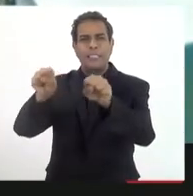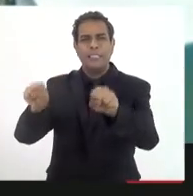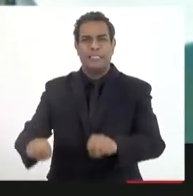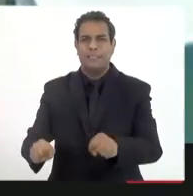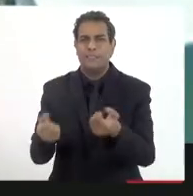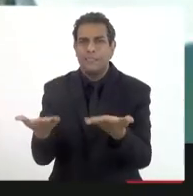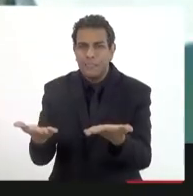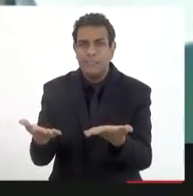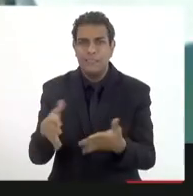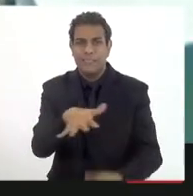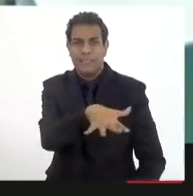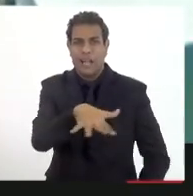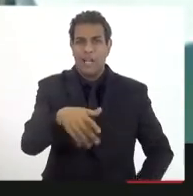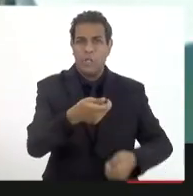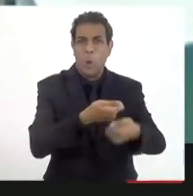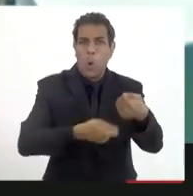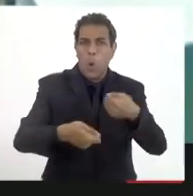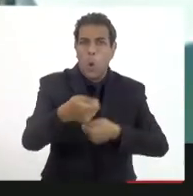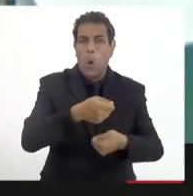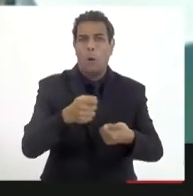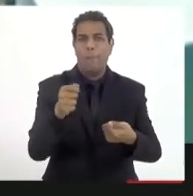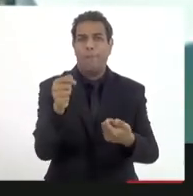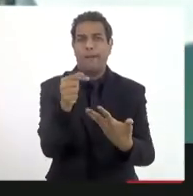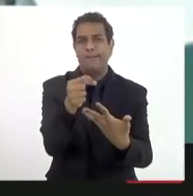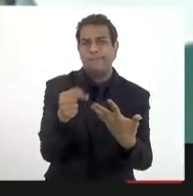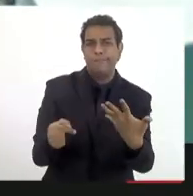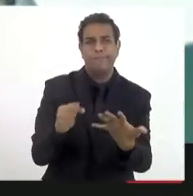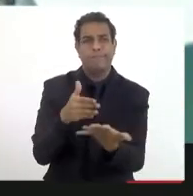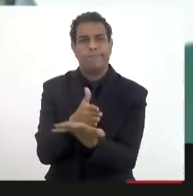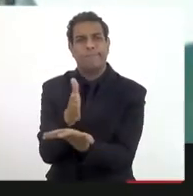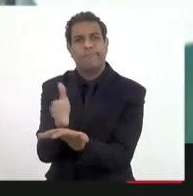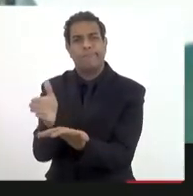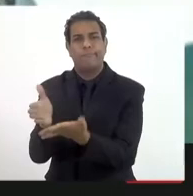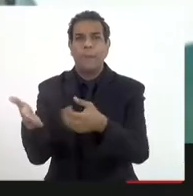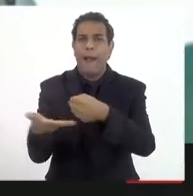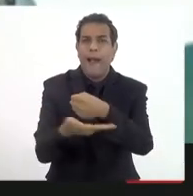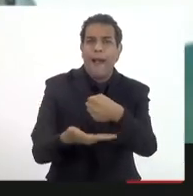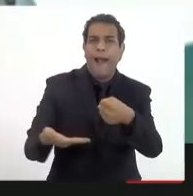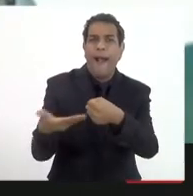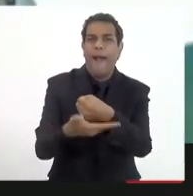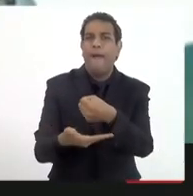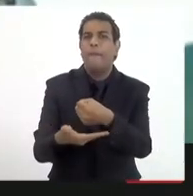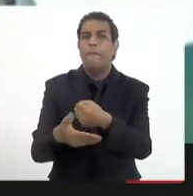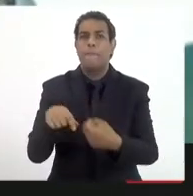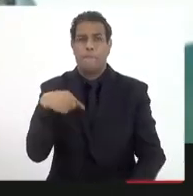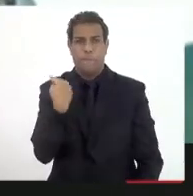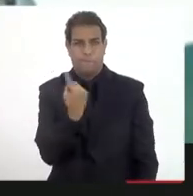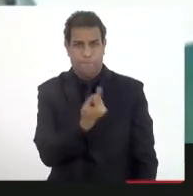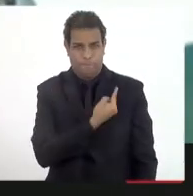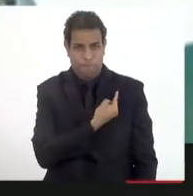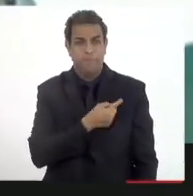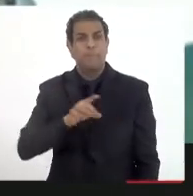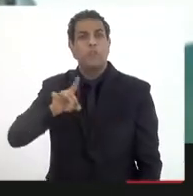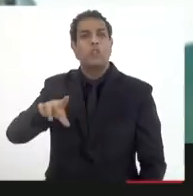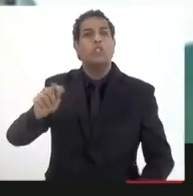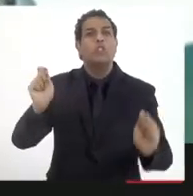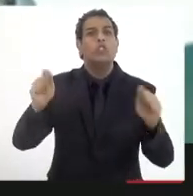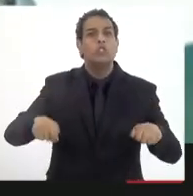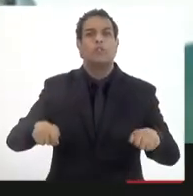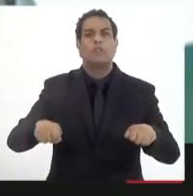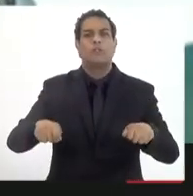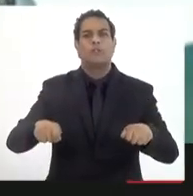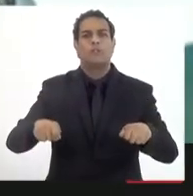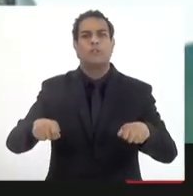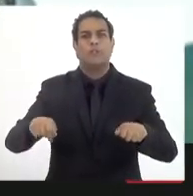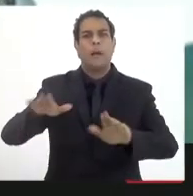em logística. É a base sobre a qual se colocam todas as outras